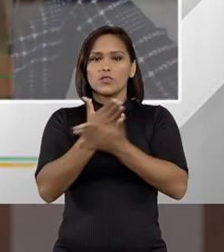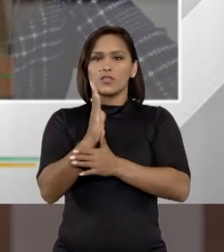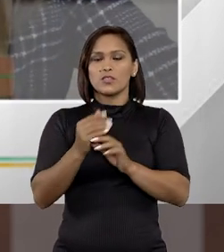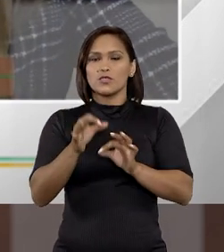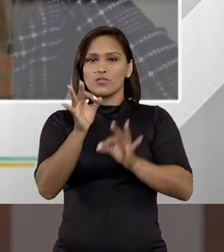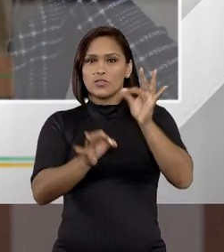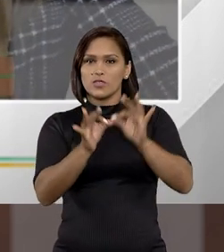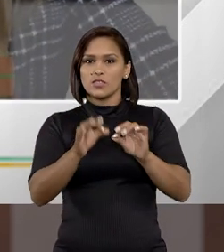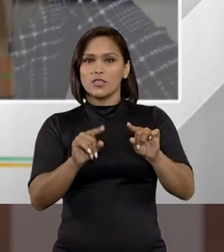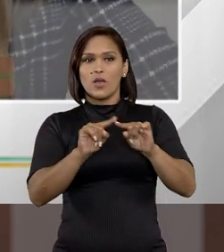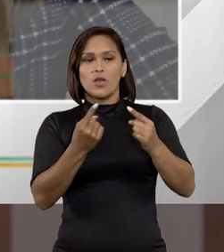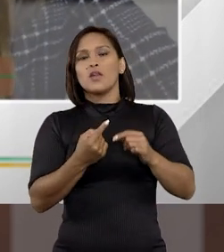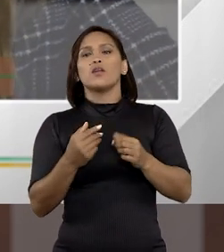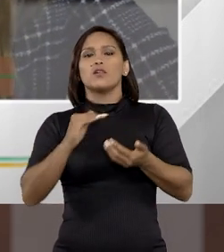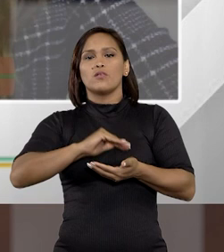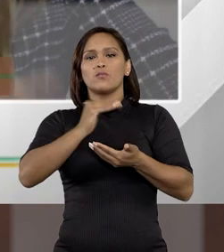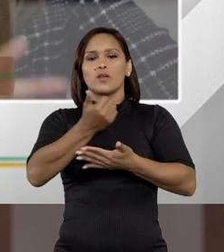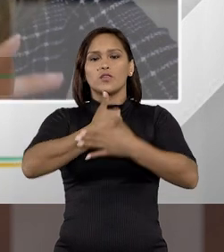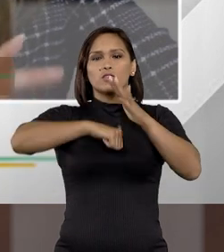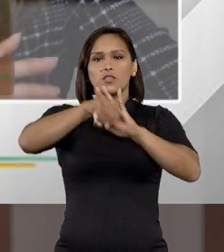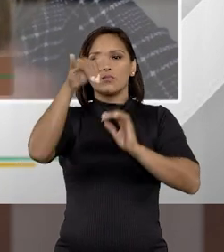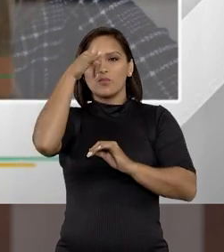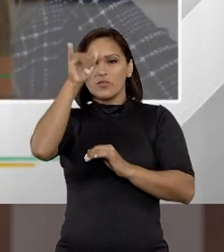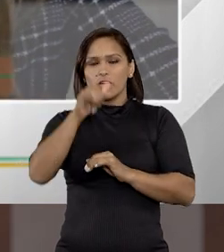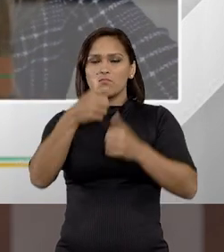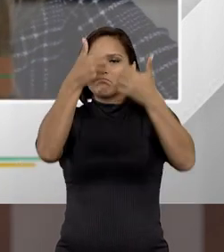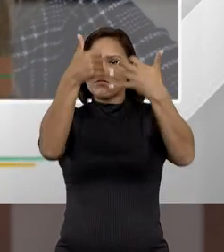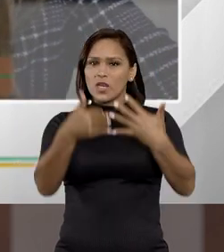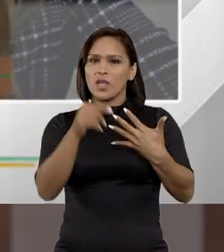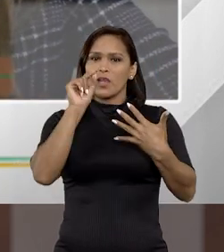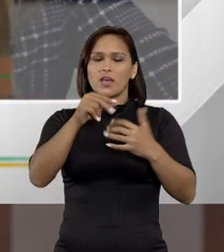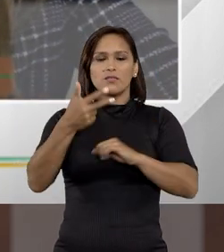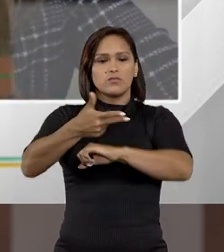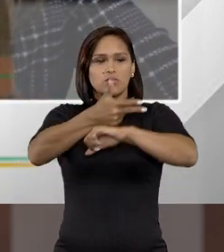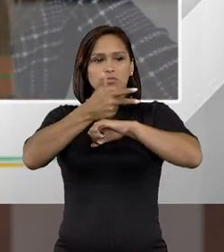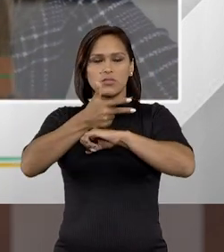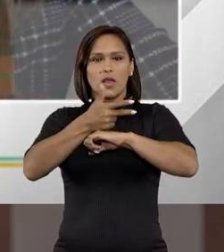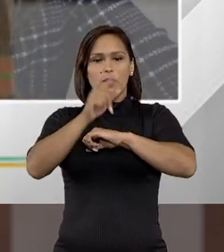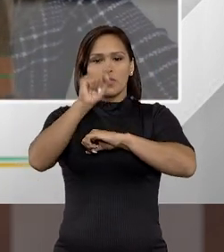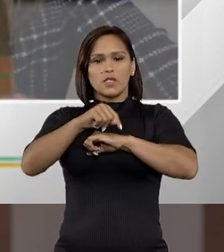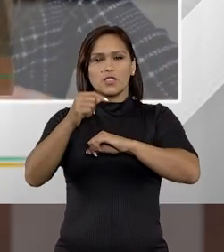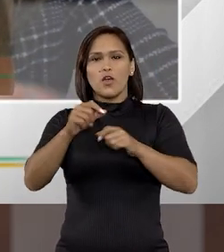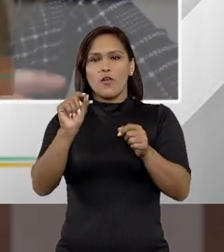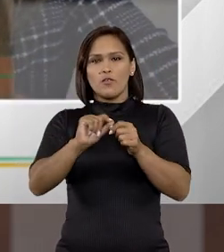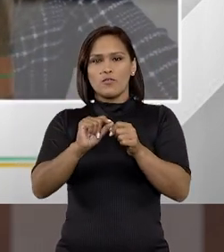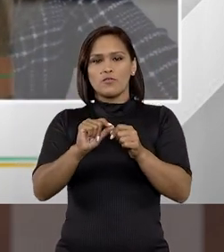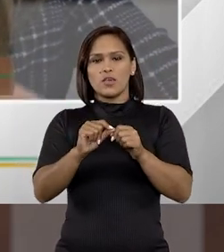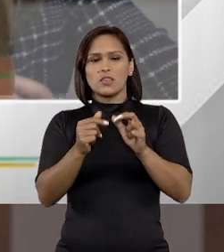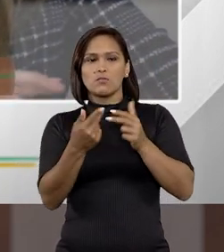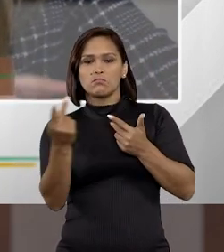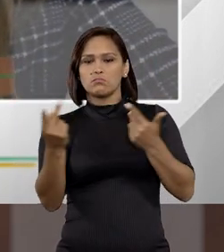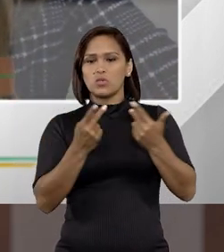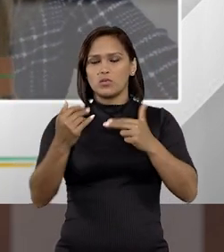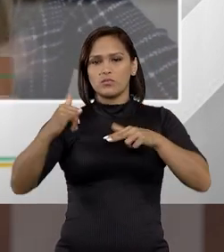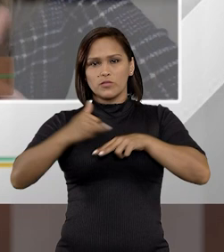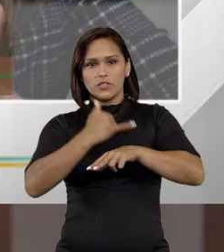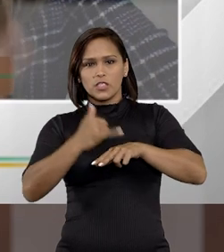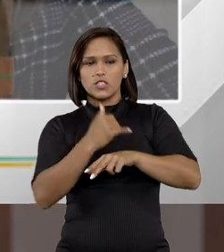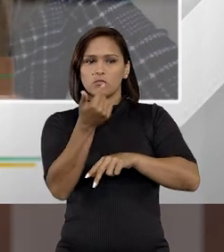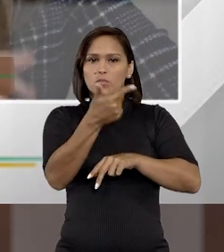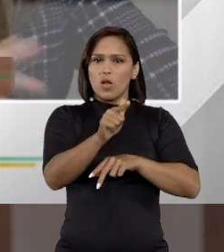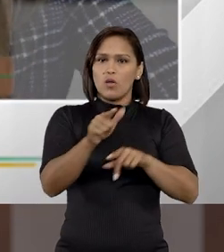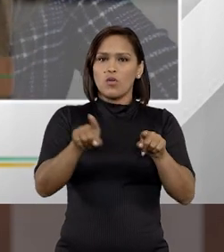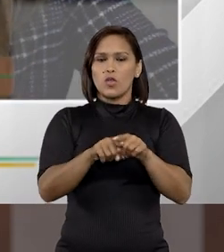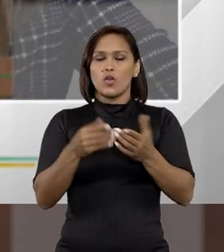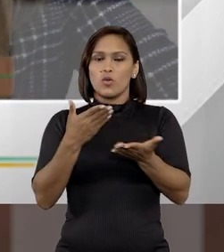autorização judicial, e o pacote anticrime foi expresso, né, em dizer que essa captação ambiental aí, feita por um dos interlocutores,